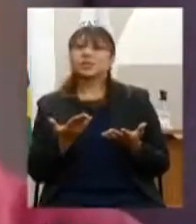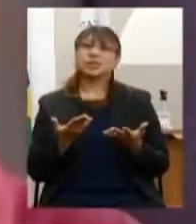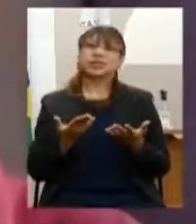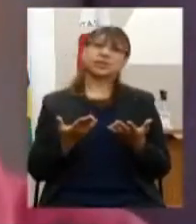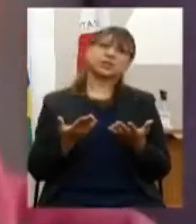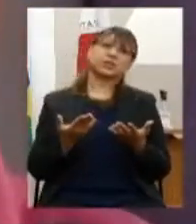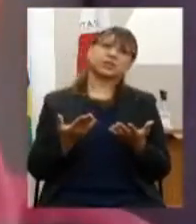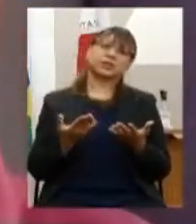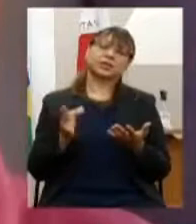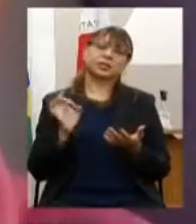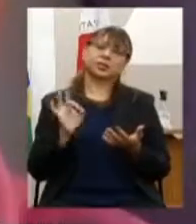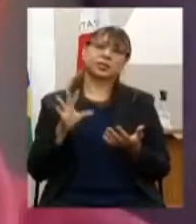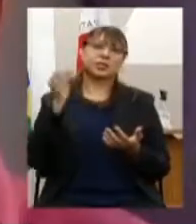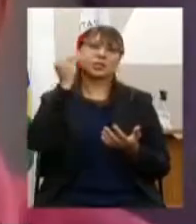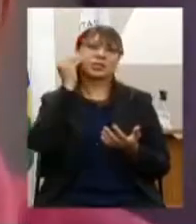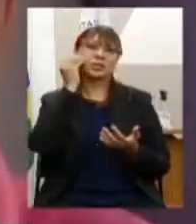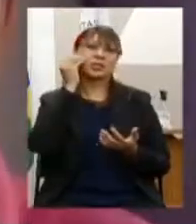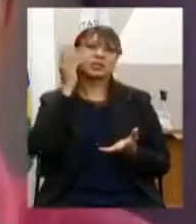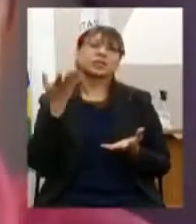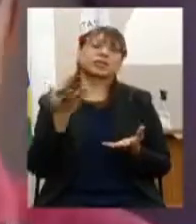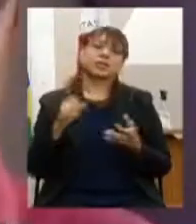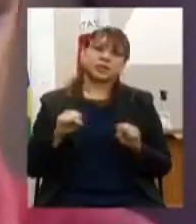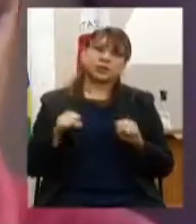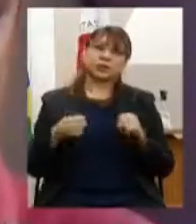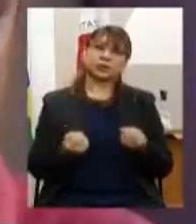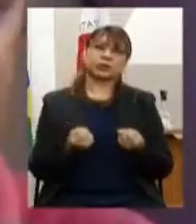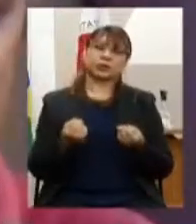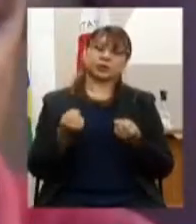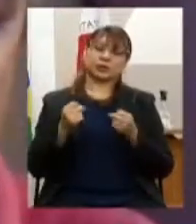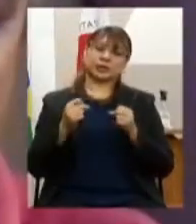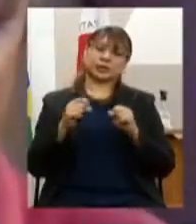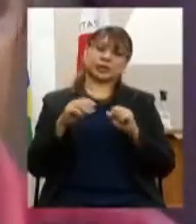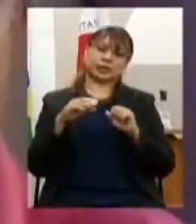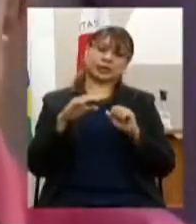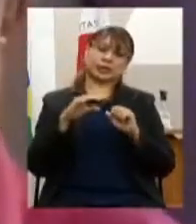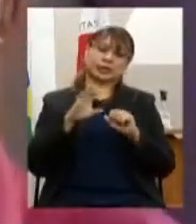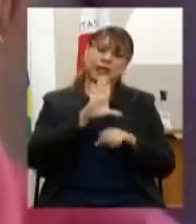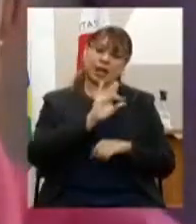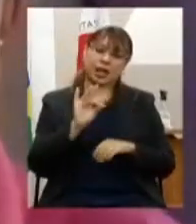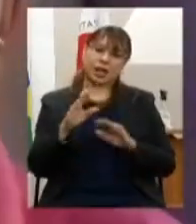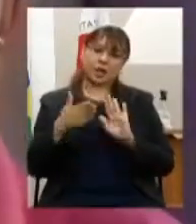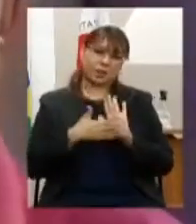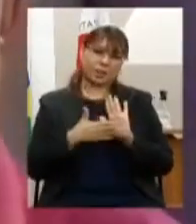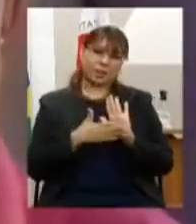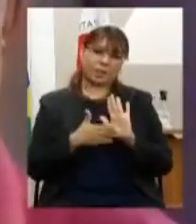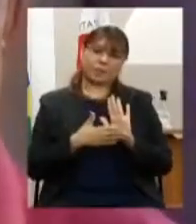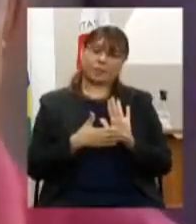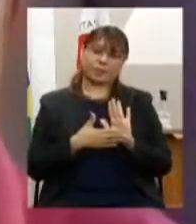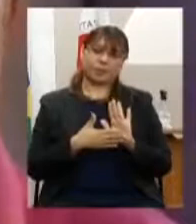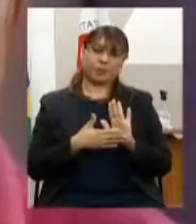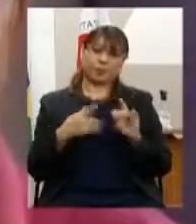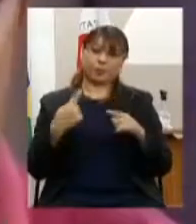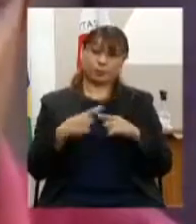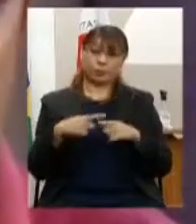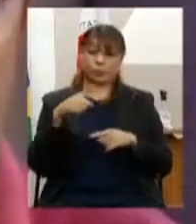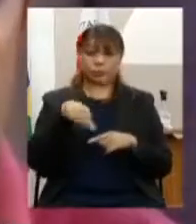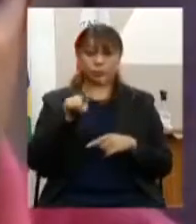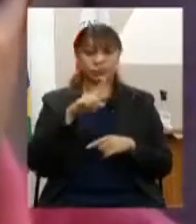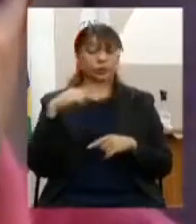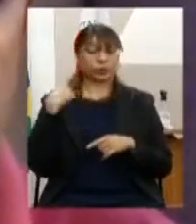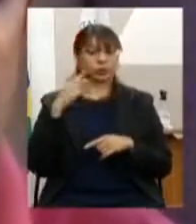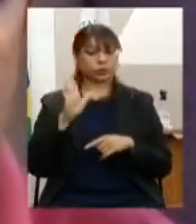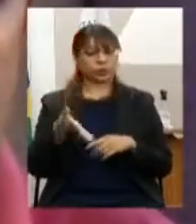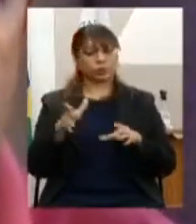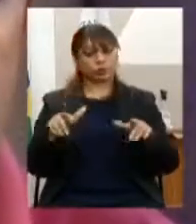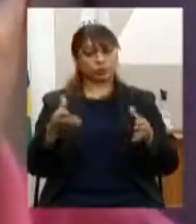tentar defender todas essas que estão aqui ou fazer a leitura delas. Porque os senhores já têm em mãos